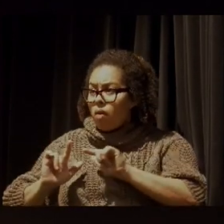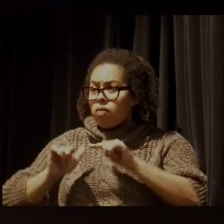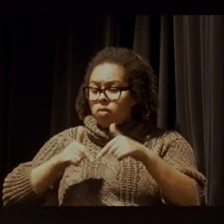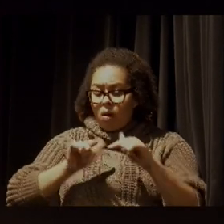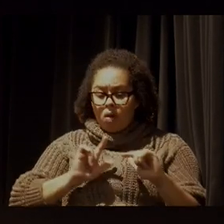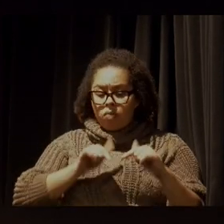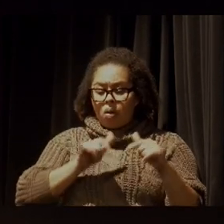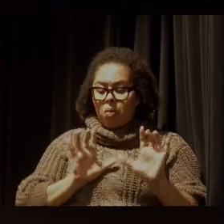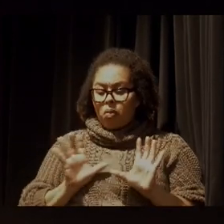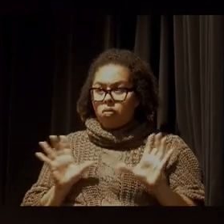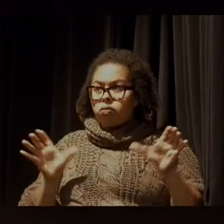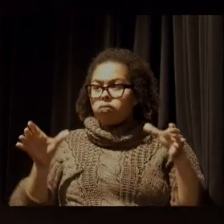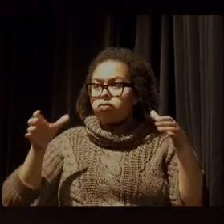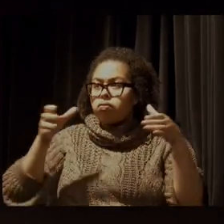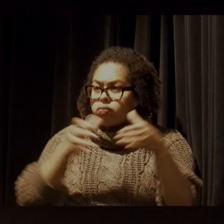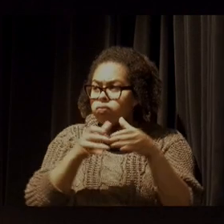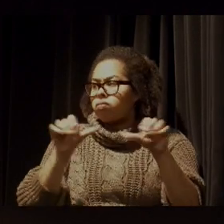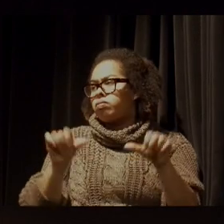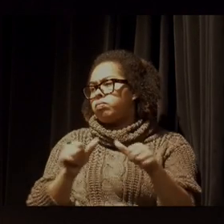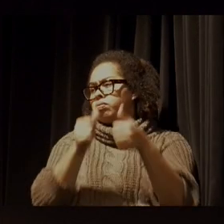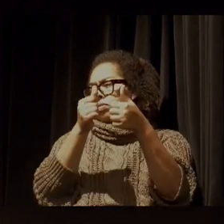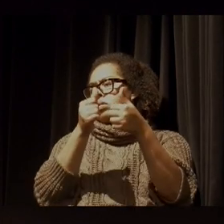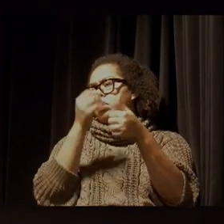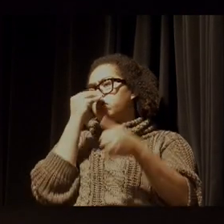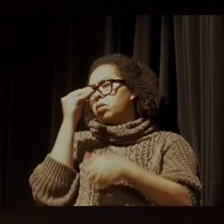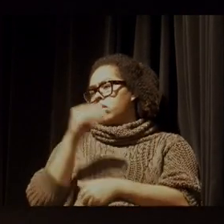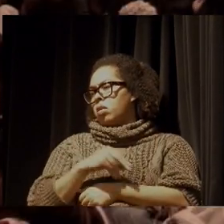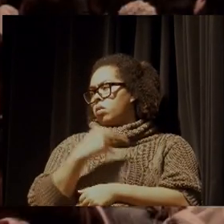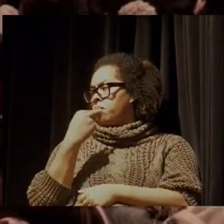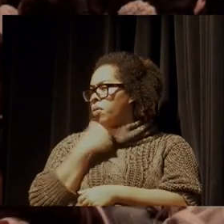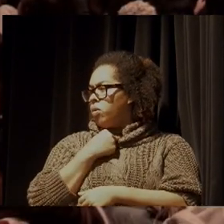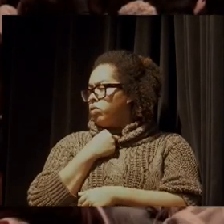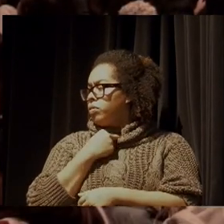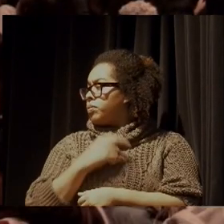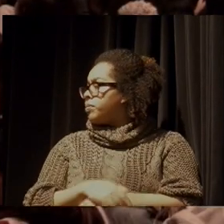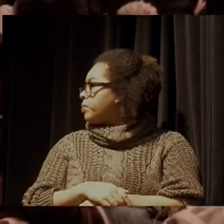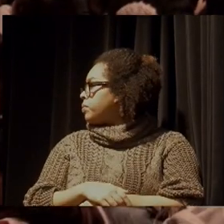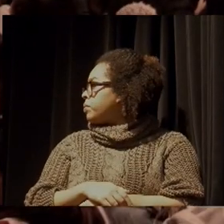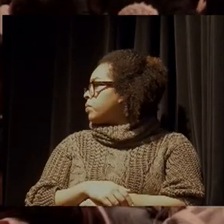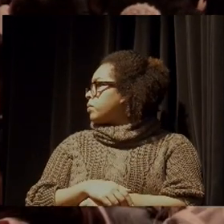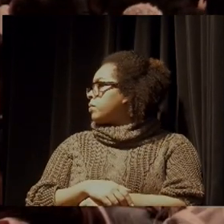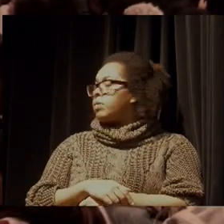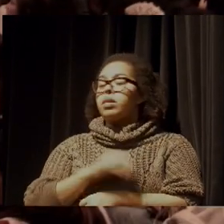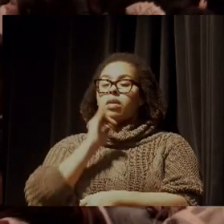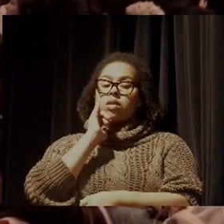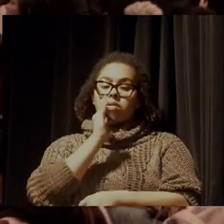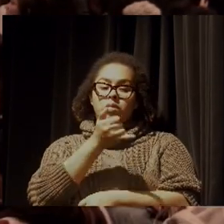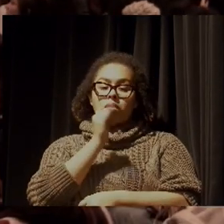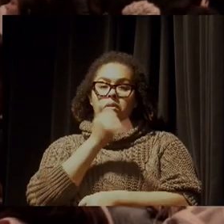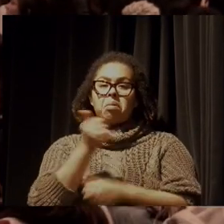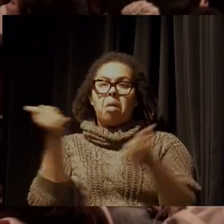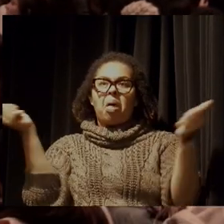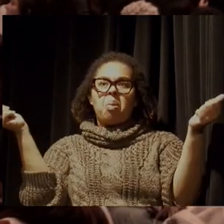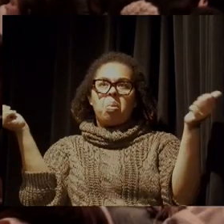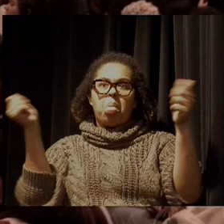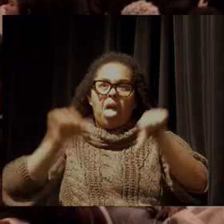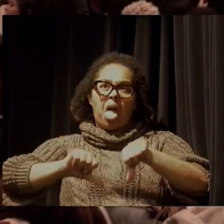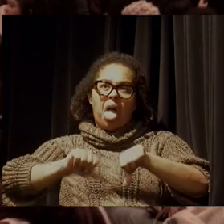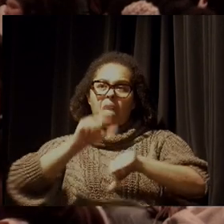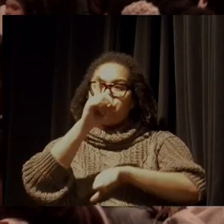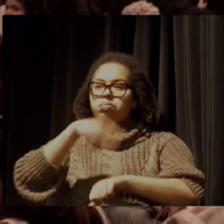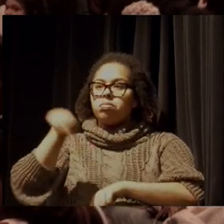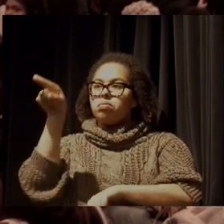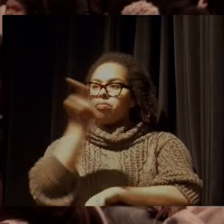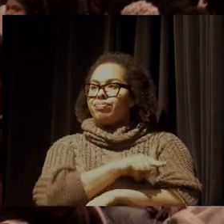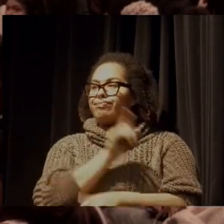valor nessa luta que a gente não pode desprezar. O discurso chamado catastrofista, na verdade, está cada